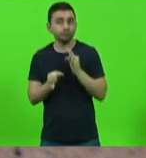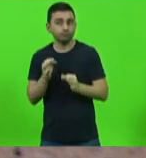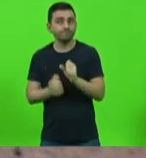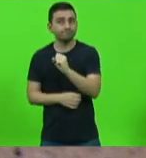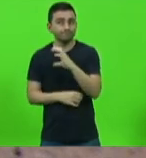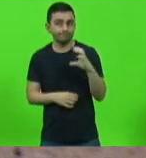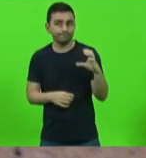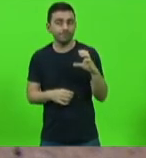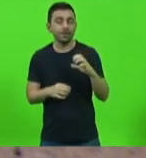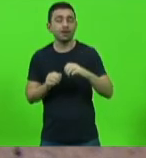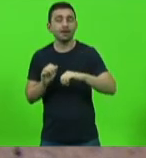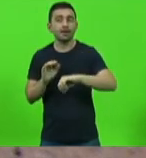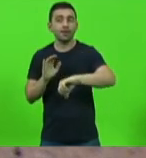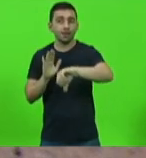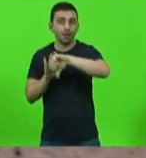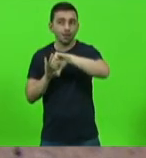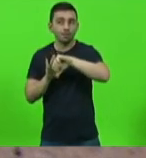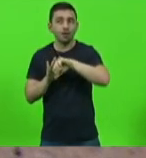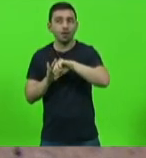crimes de trânsito